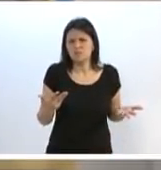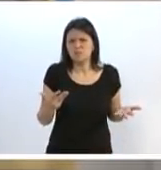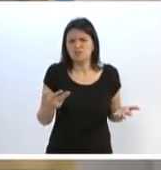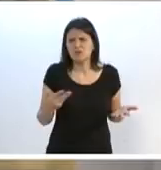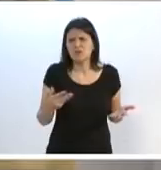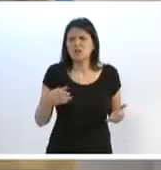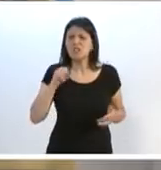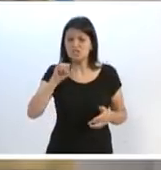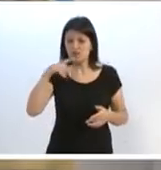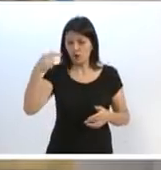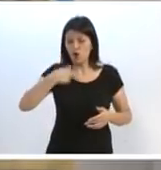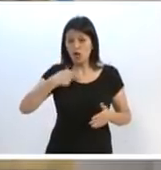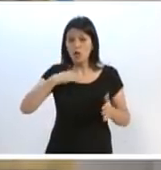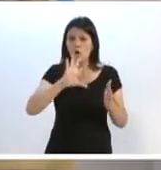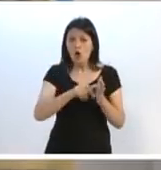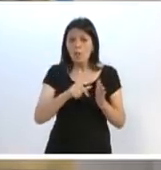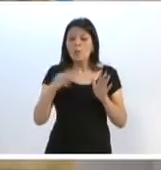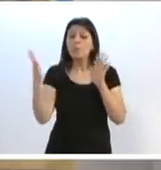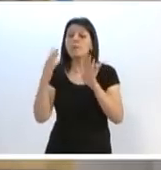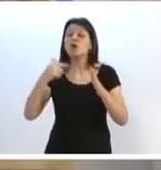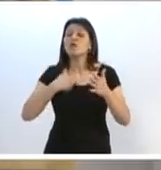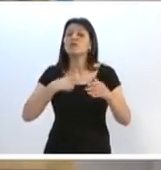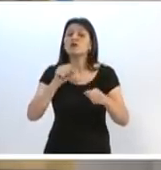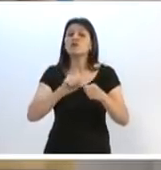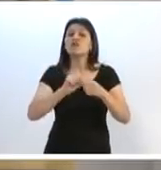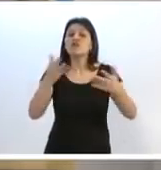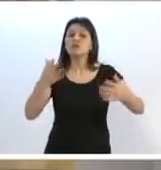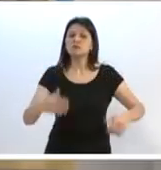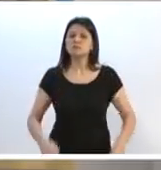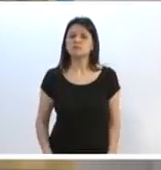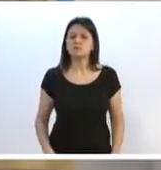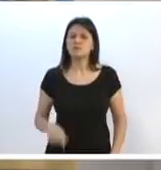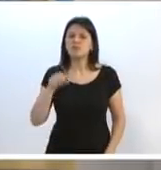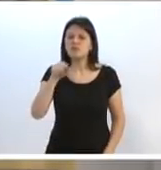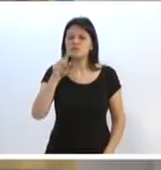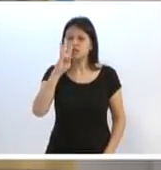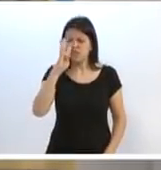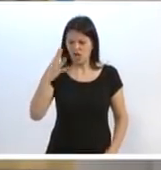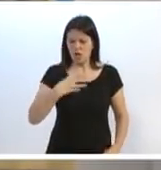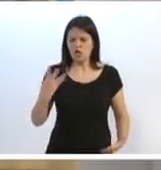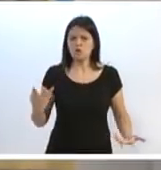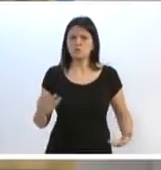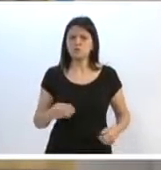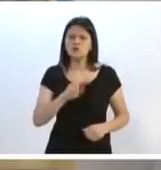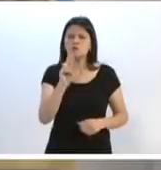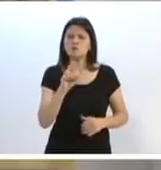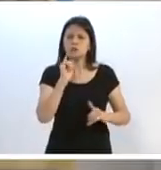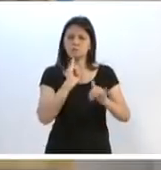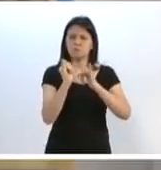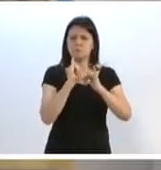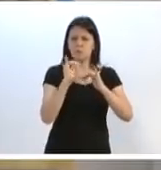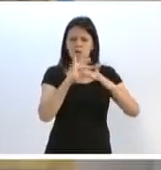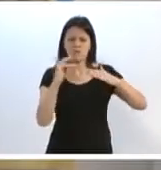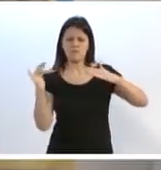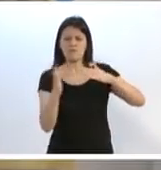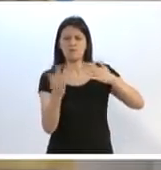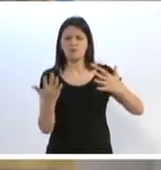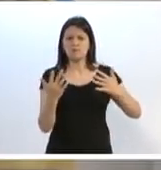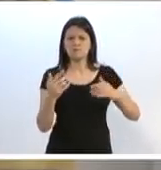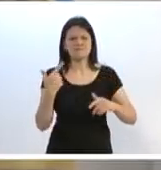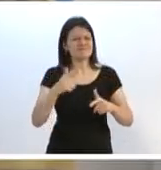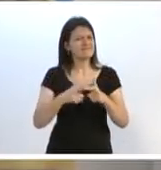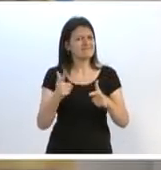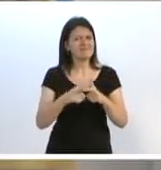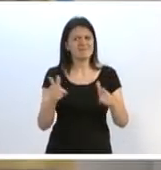provar que é homem aqui. Bando de cagão. Usem os fake news. Usem a internet. Usem todos os meios de comunicação. Não tem